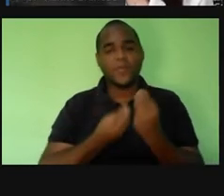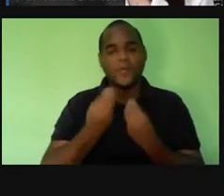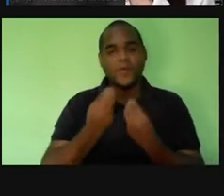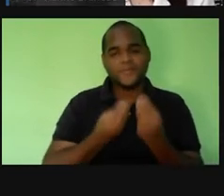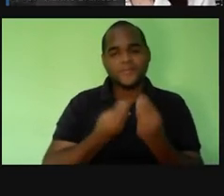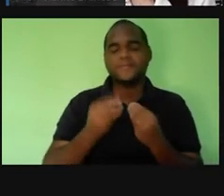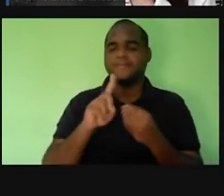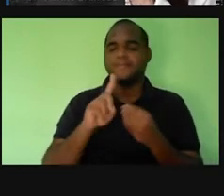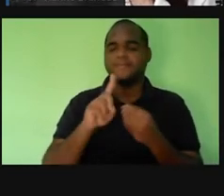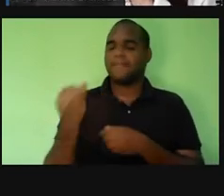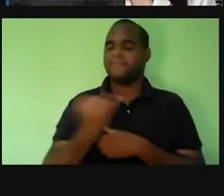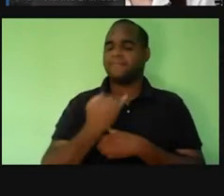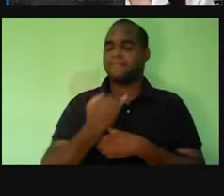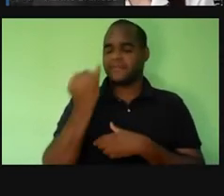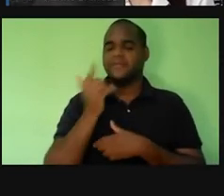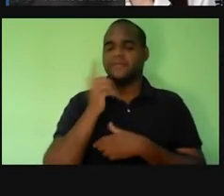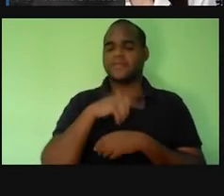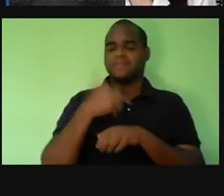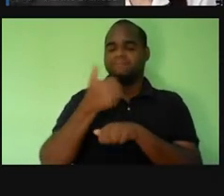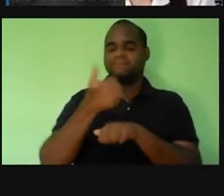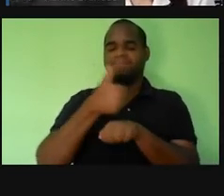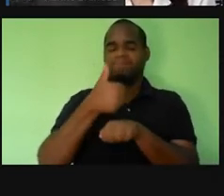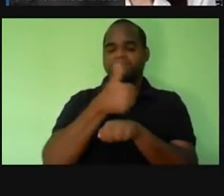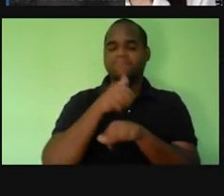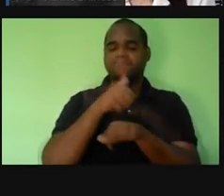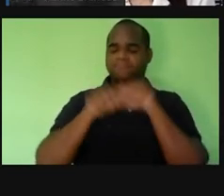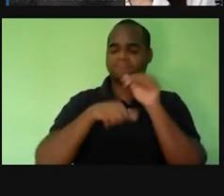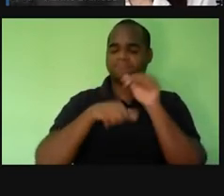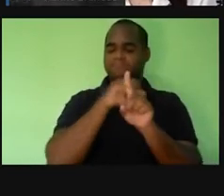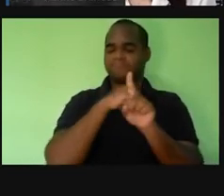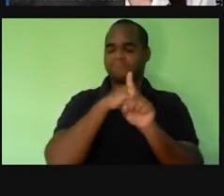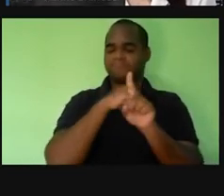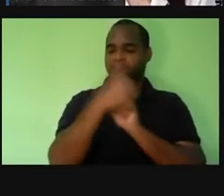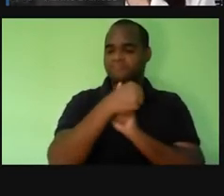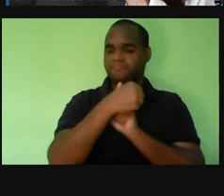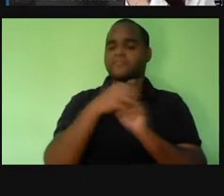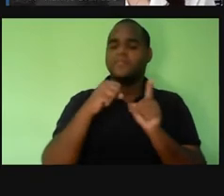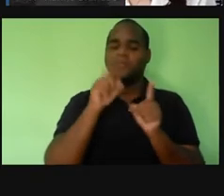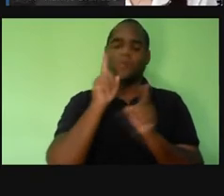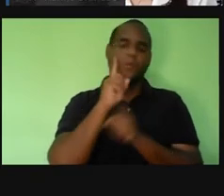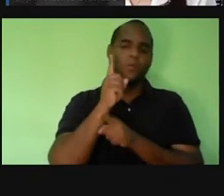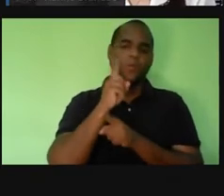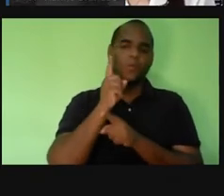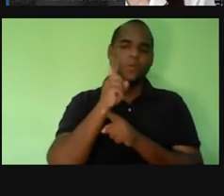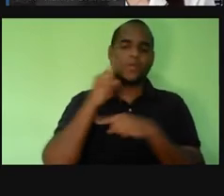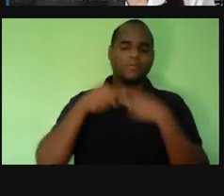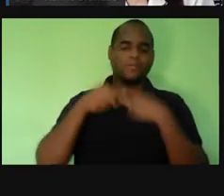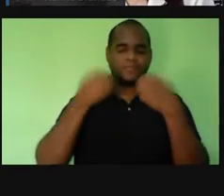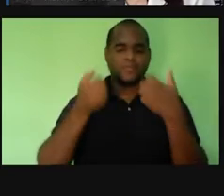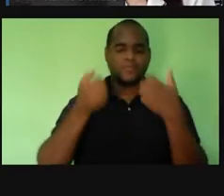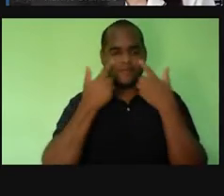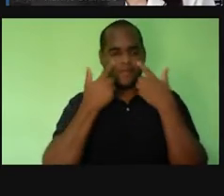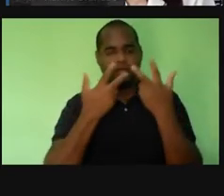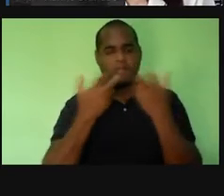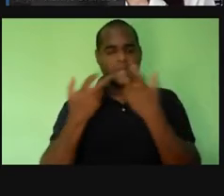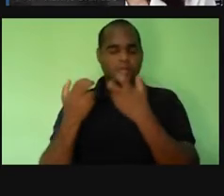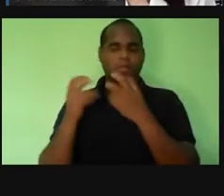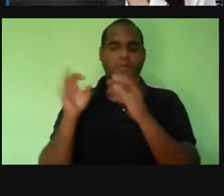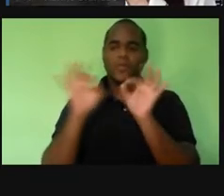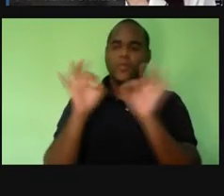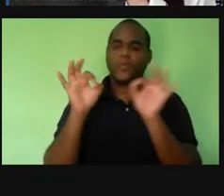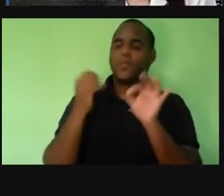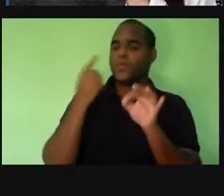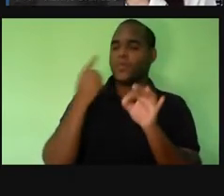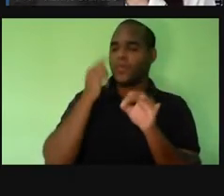importantes, né? E impactam a nossa sociedade e o nosso dia a dia. Mesmo que a gente não perceba e nem soubesse